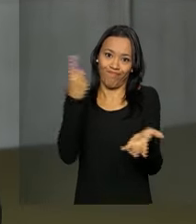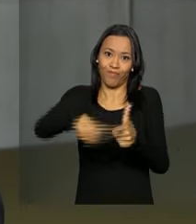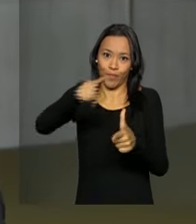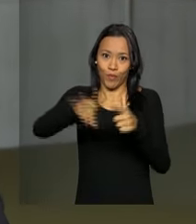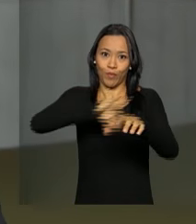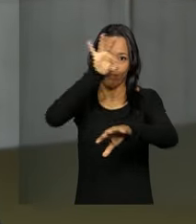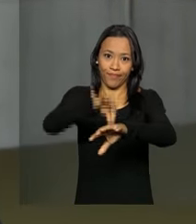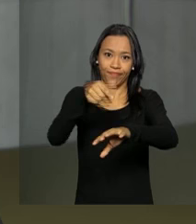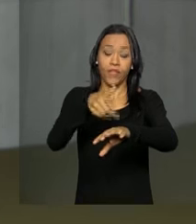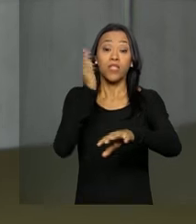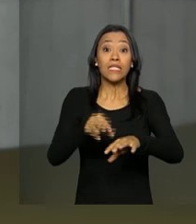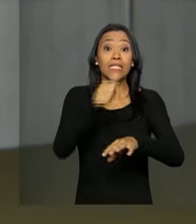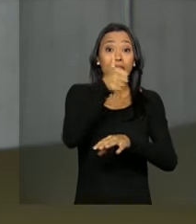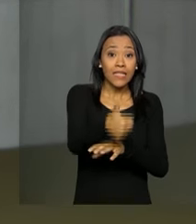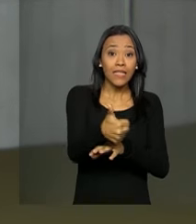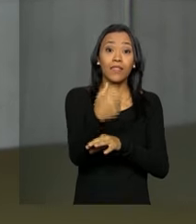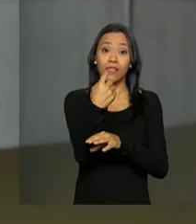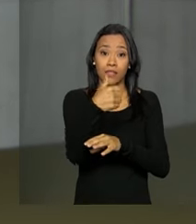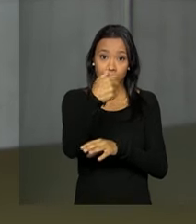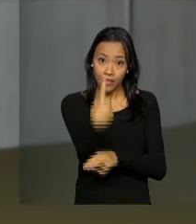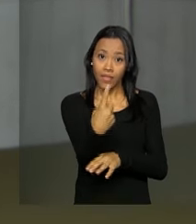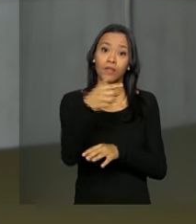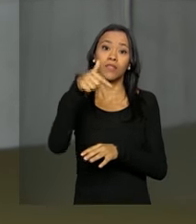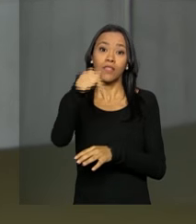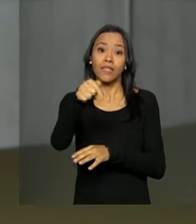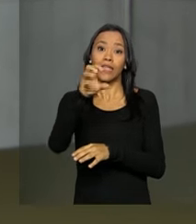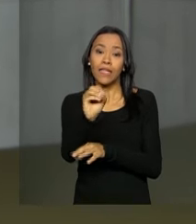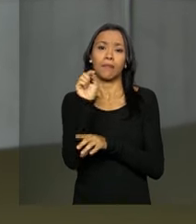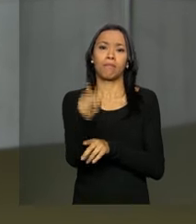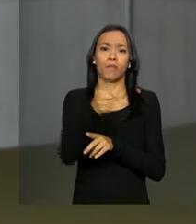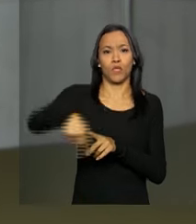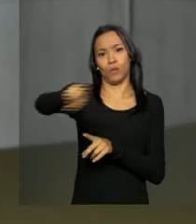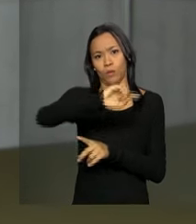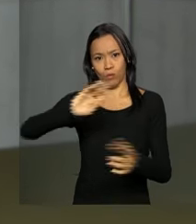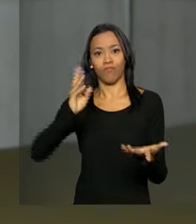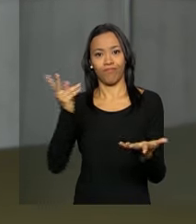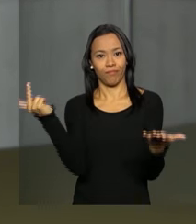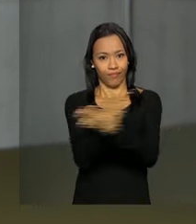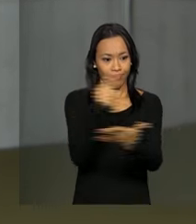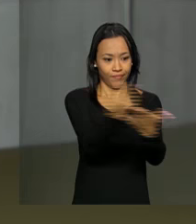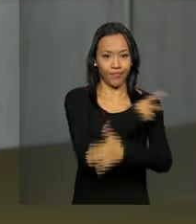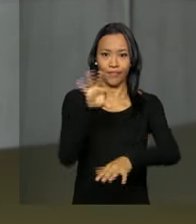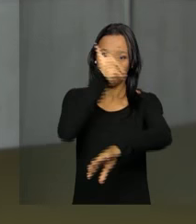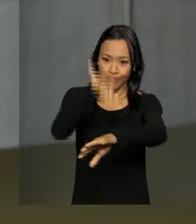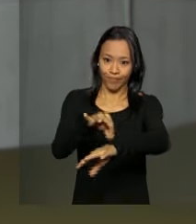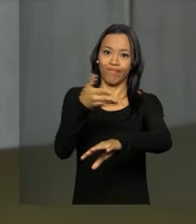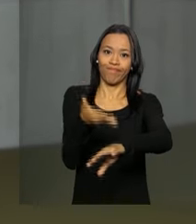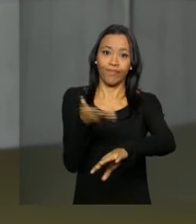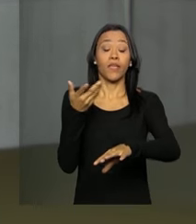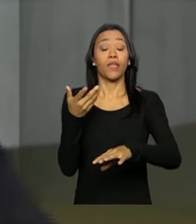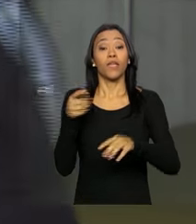mais de 170 mil casos registrados em todo o Brasil. Vale lembrar que o ministro da Saúde, Marcelo Castro,